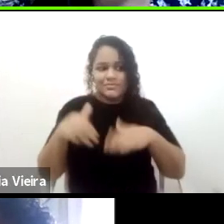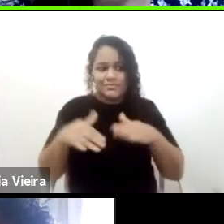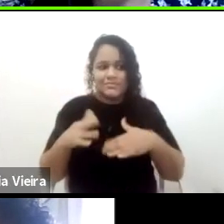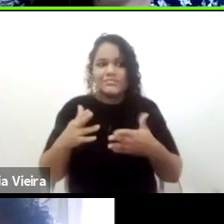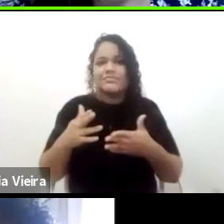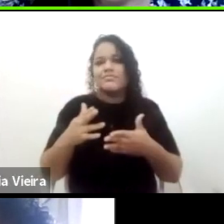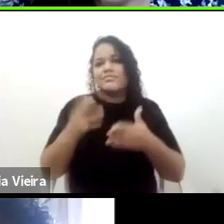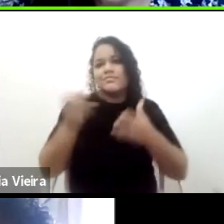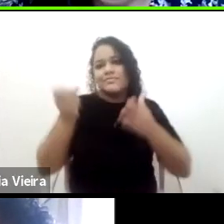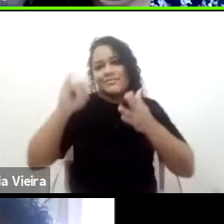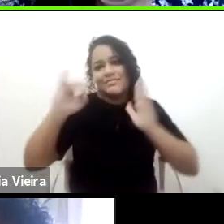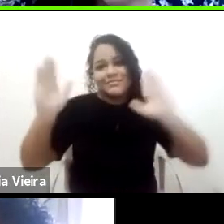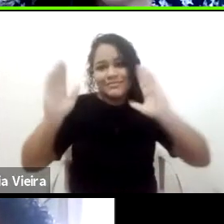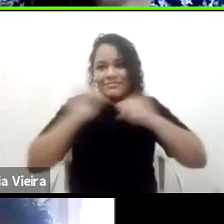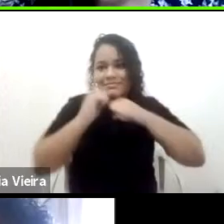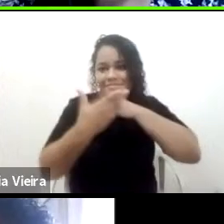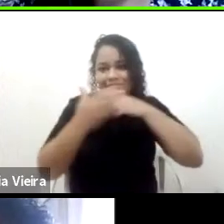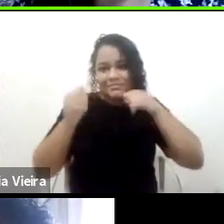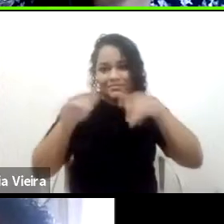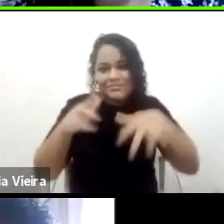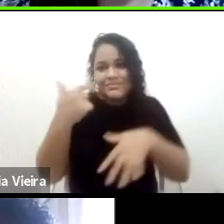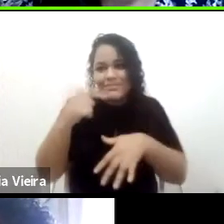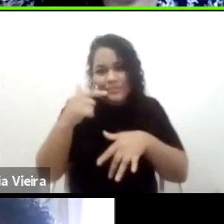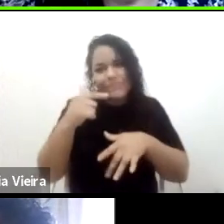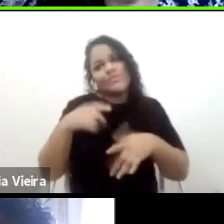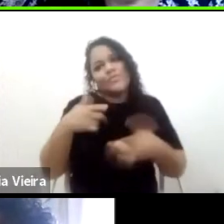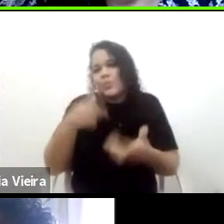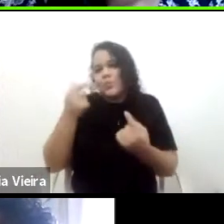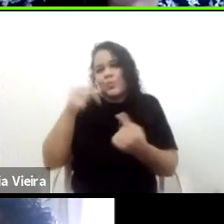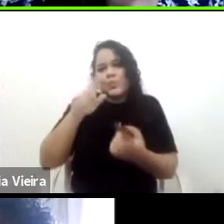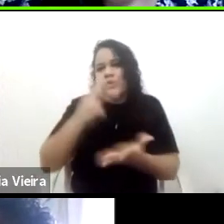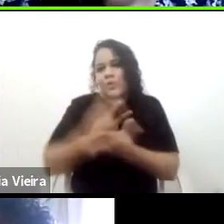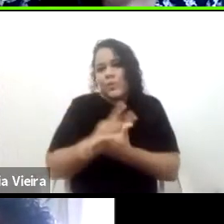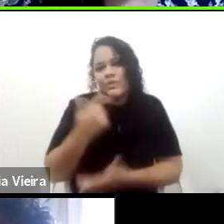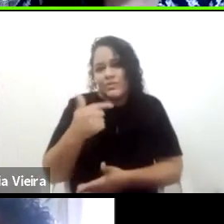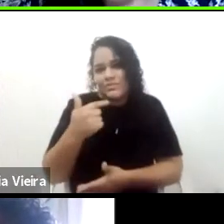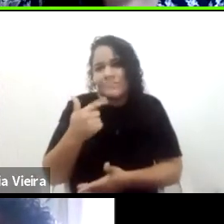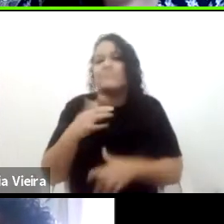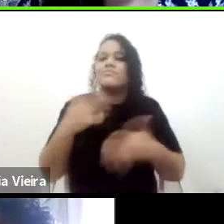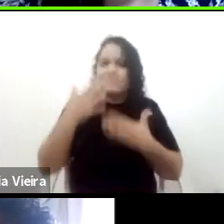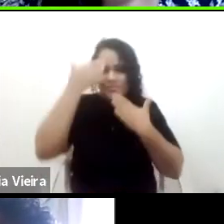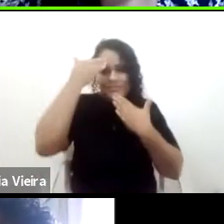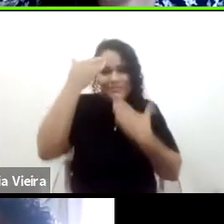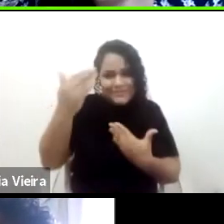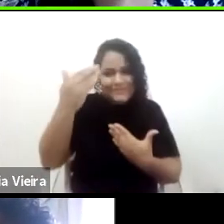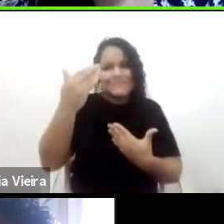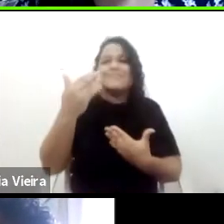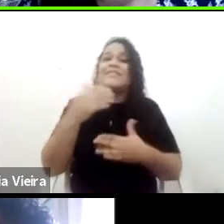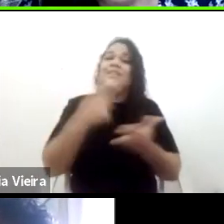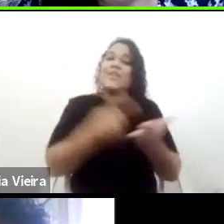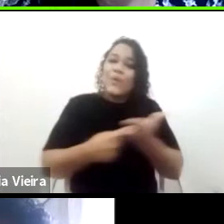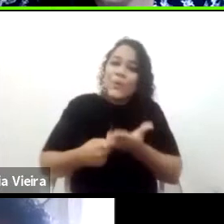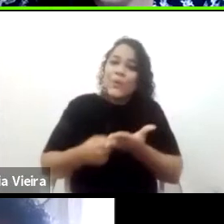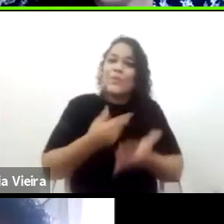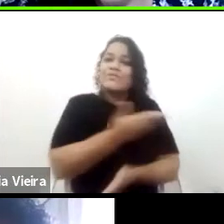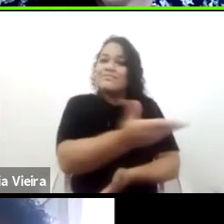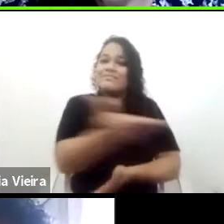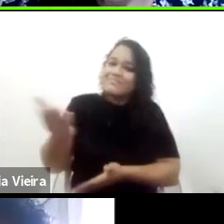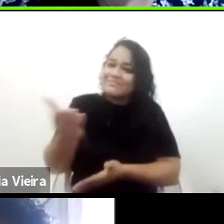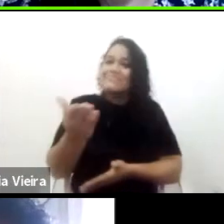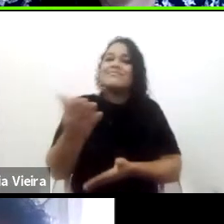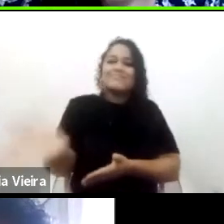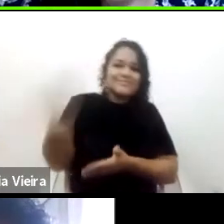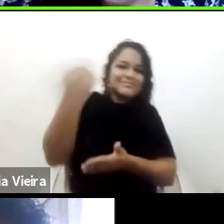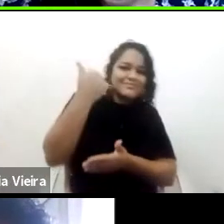agradecer lentamente e convidar a todos mesmo a ver o material que já está publicado e acompanhar